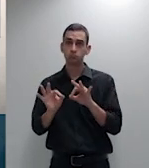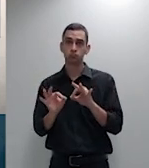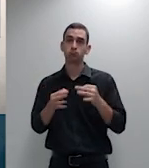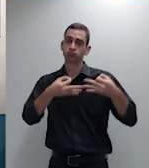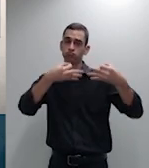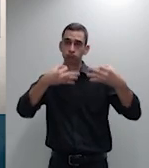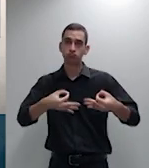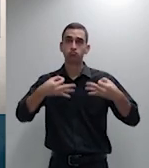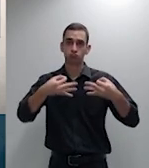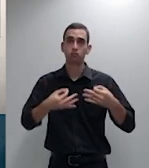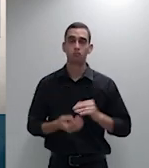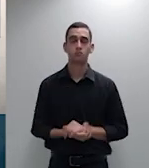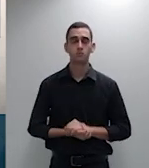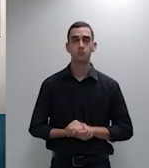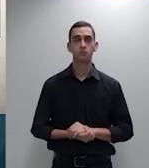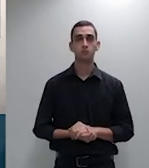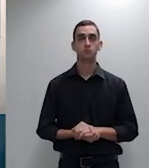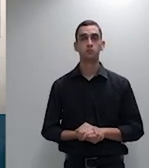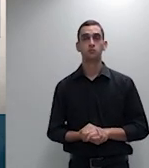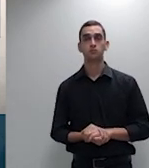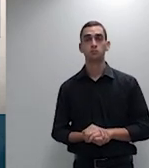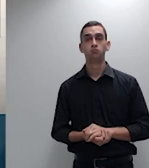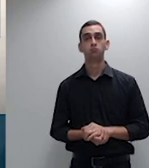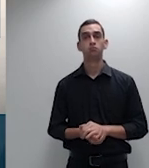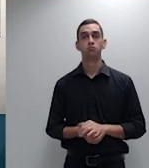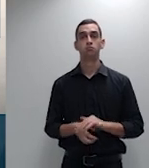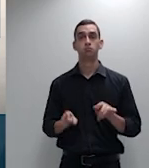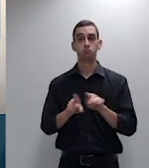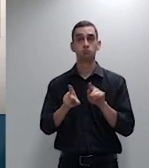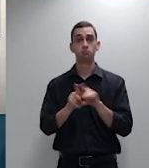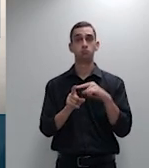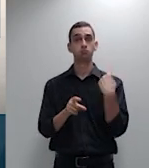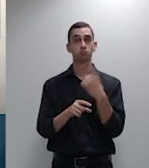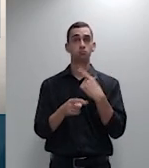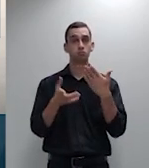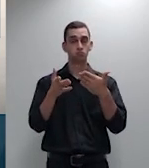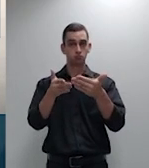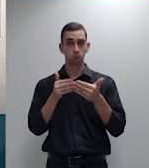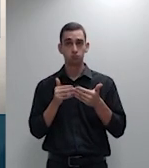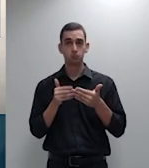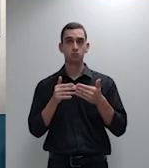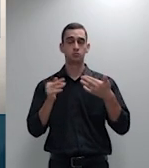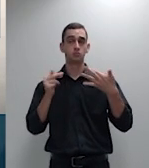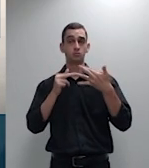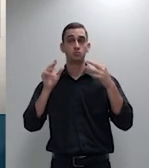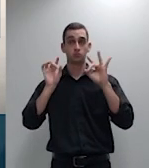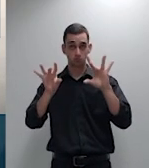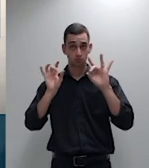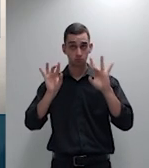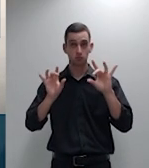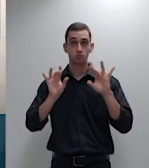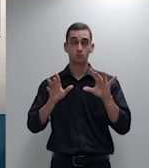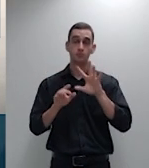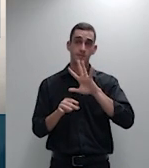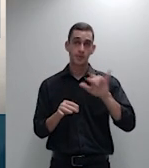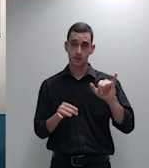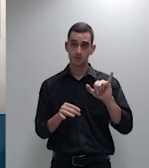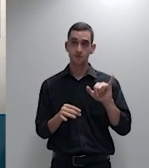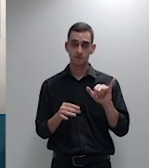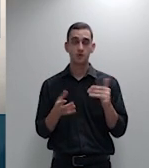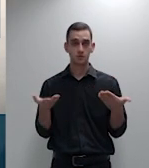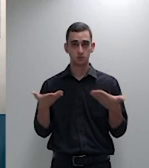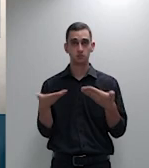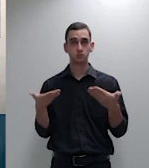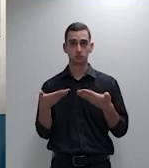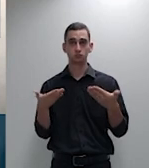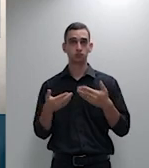base nessas considerações que pede o provimento do seu recurso especial seja para que venha